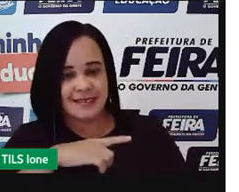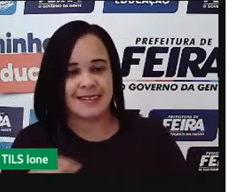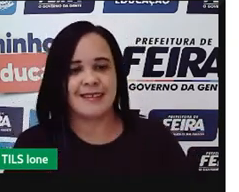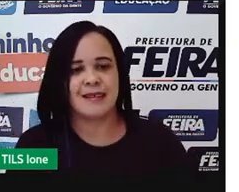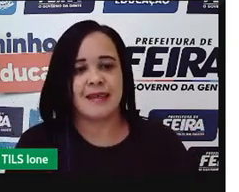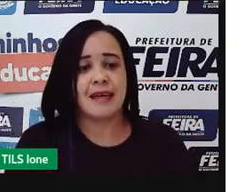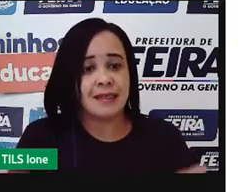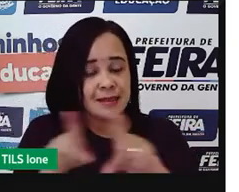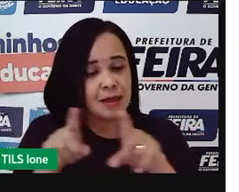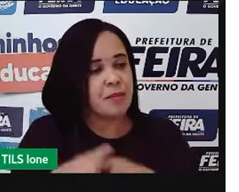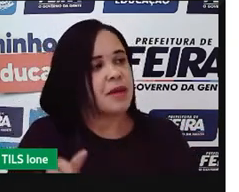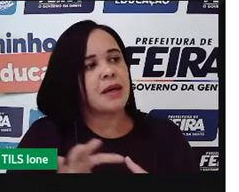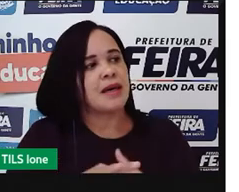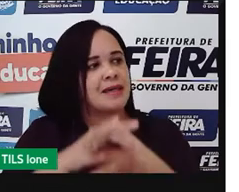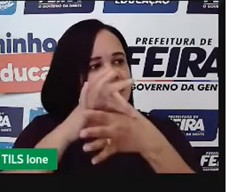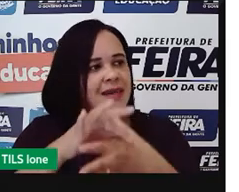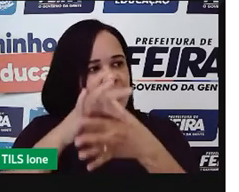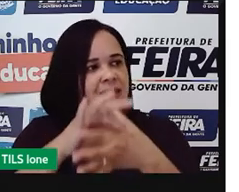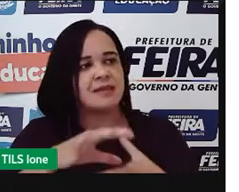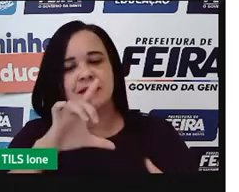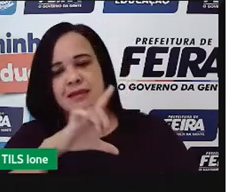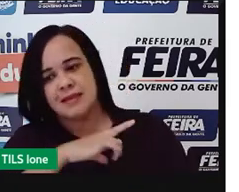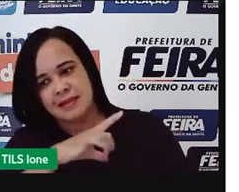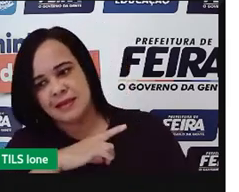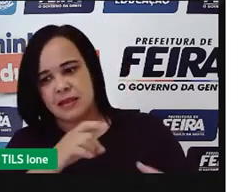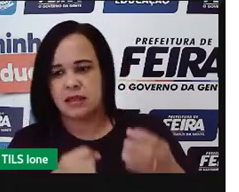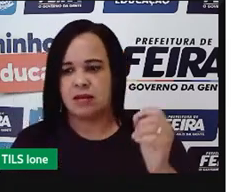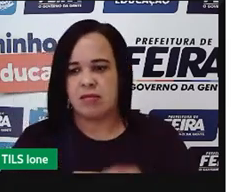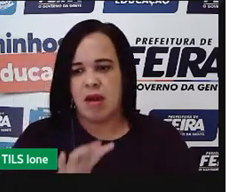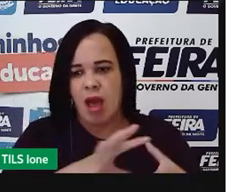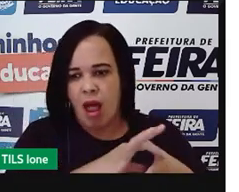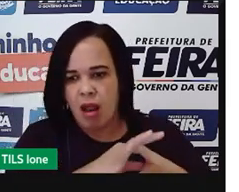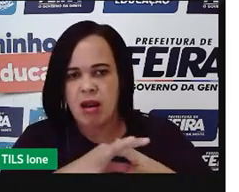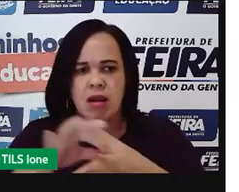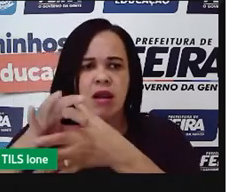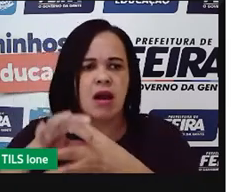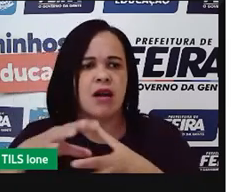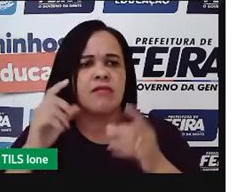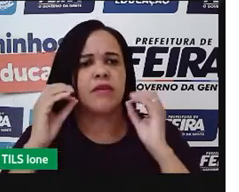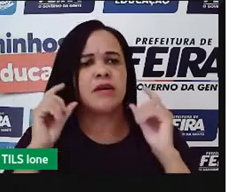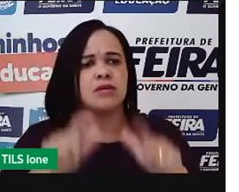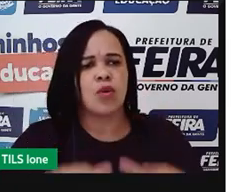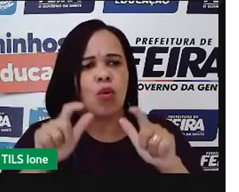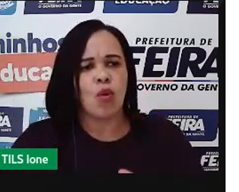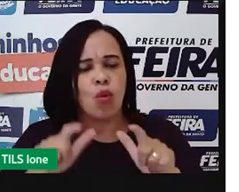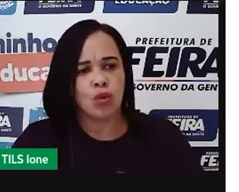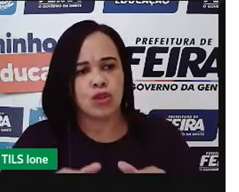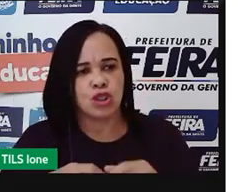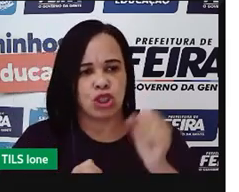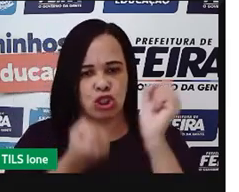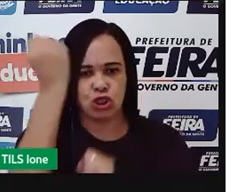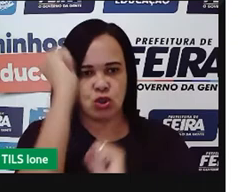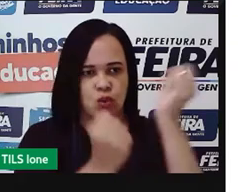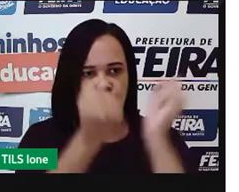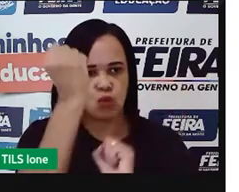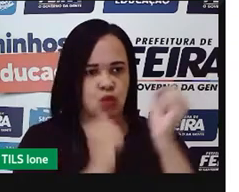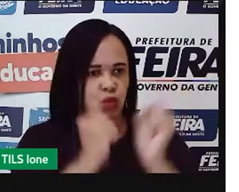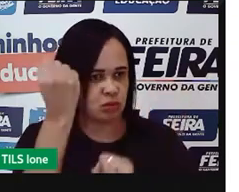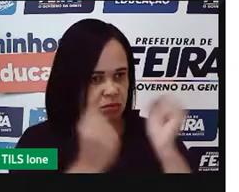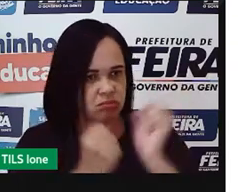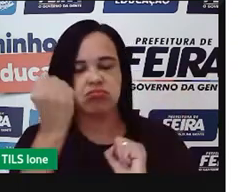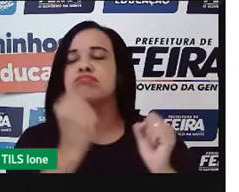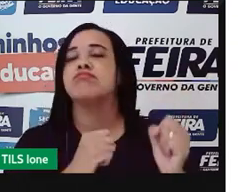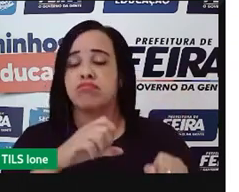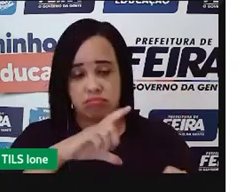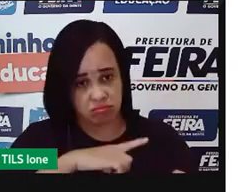E aí, essa produção de carne vai para a indústria alimentícia, que também trabalha com carne, né, não é só necessariamente a gente